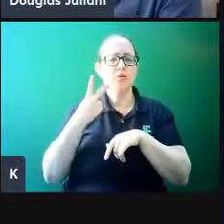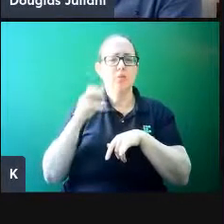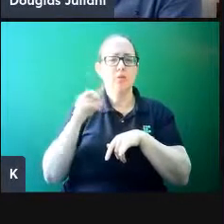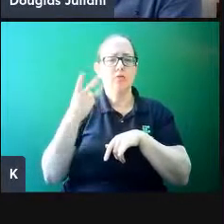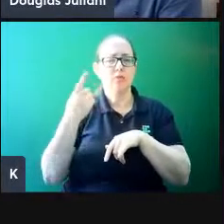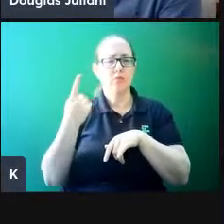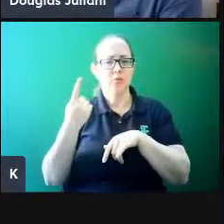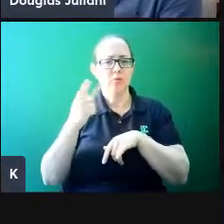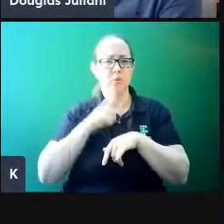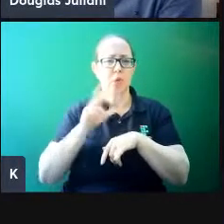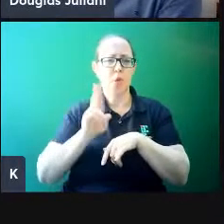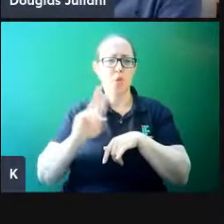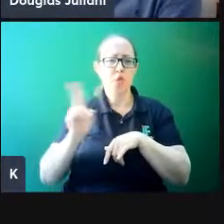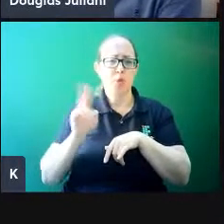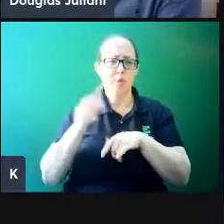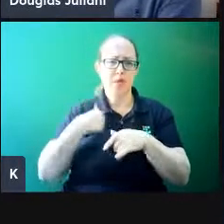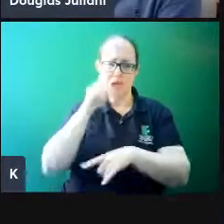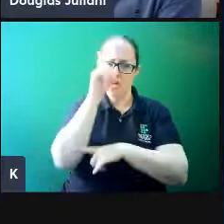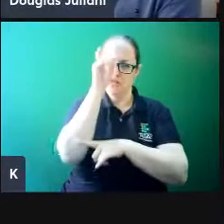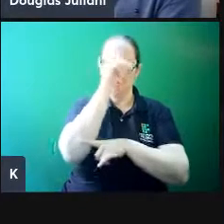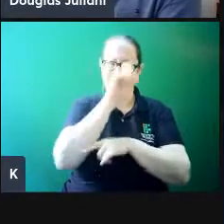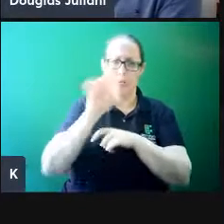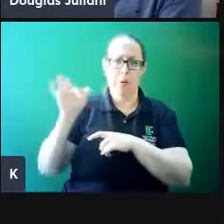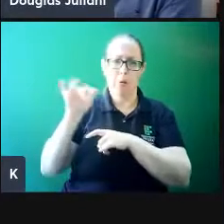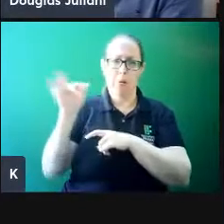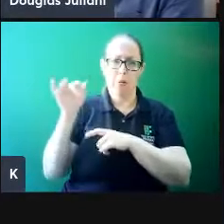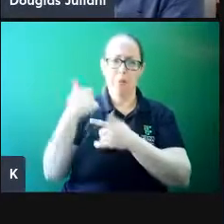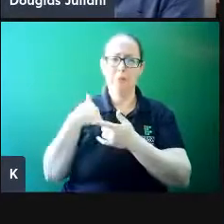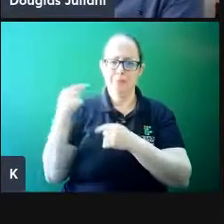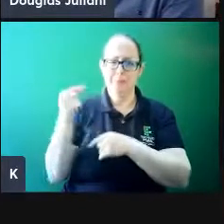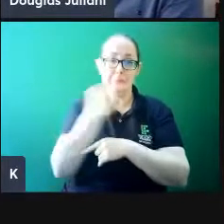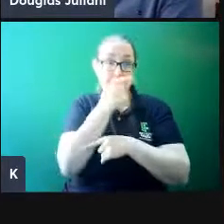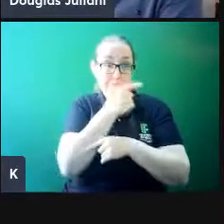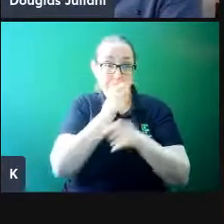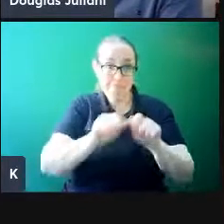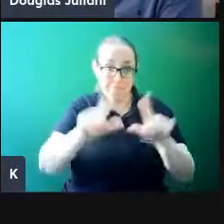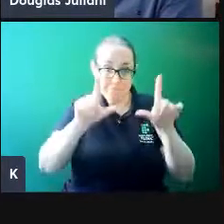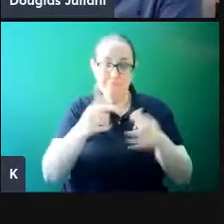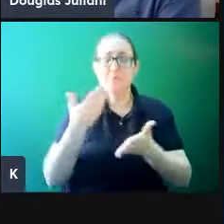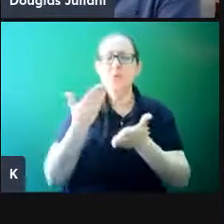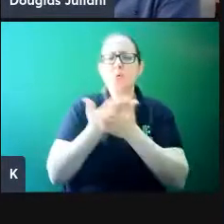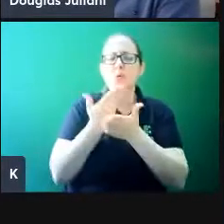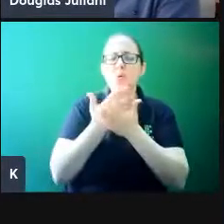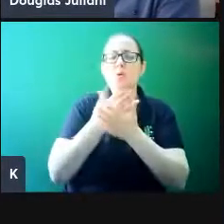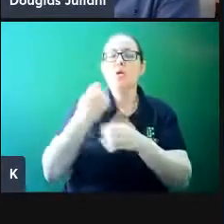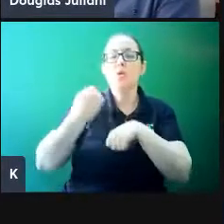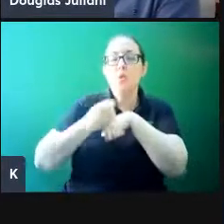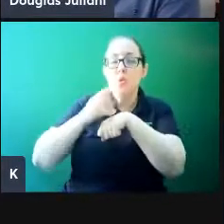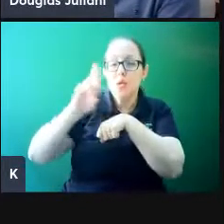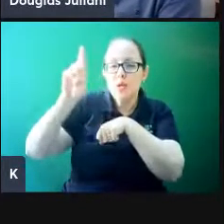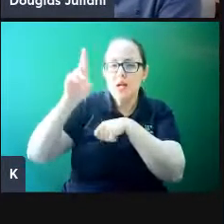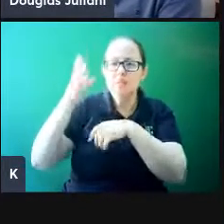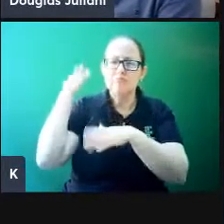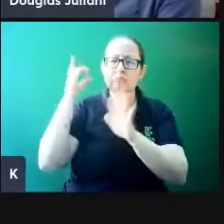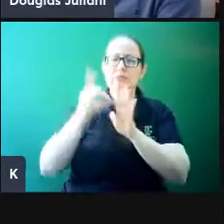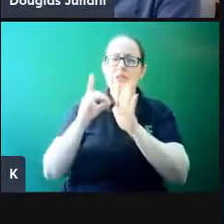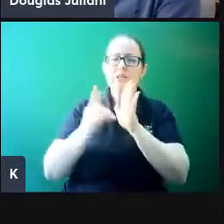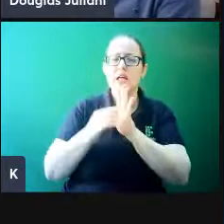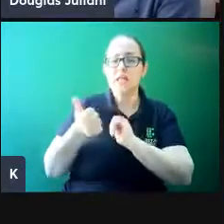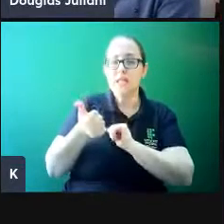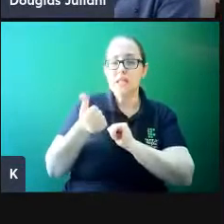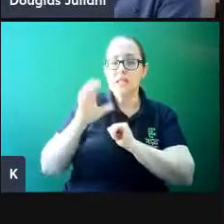Csikszentmihali, é um nome bem difícil de falar, ele estava estudando no doutorado dele lá na década de 60, se não me engano, sobre